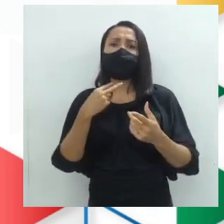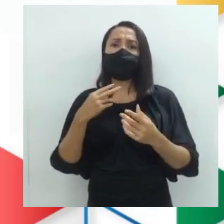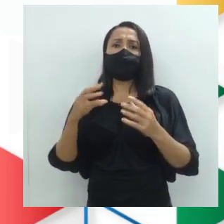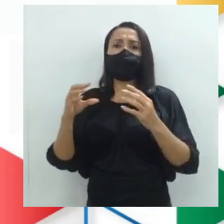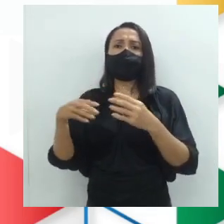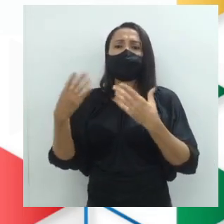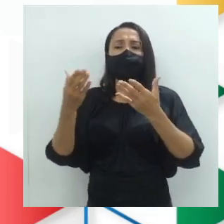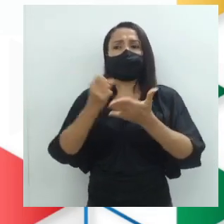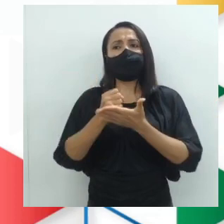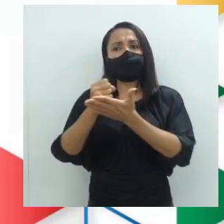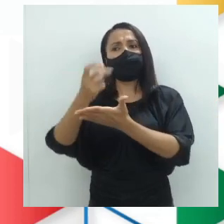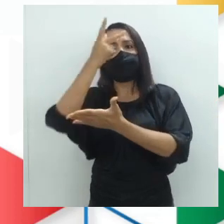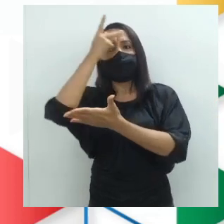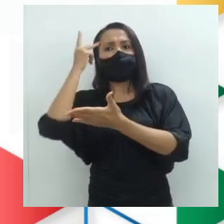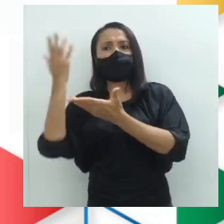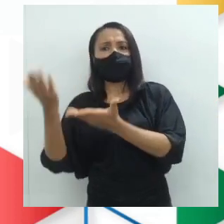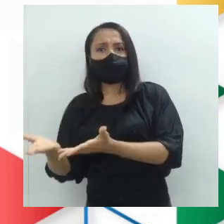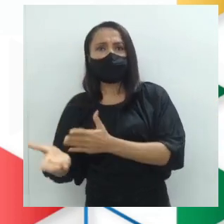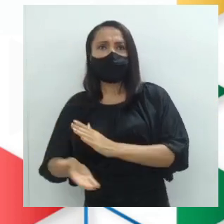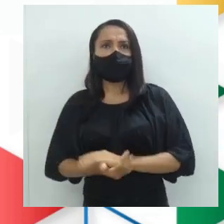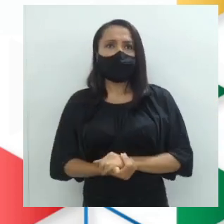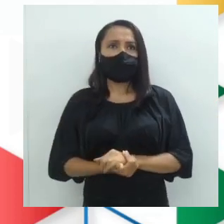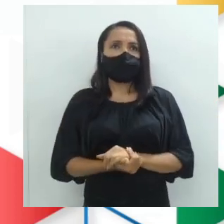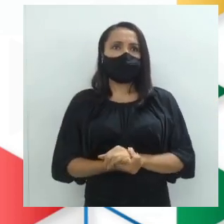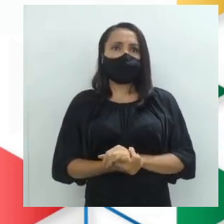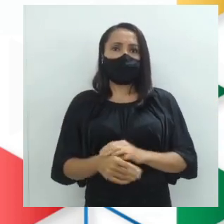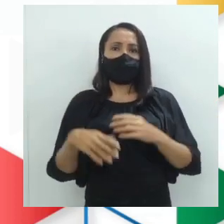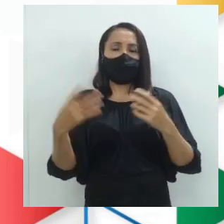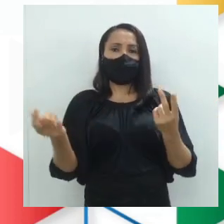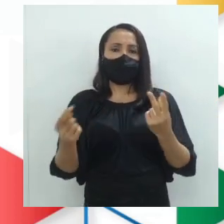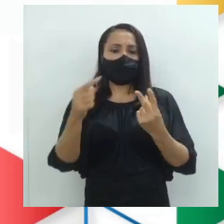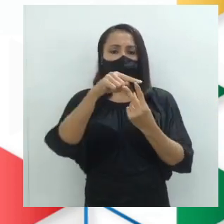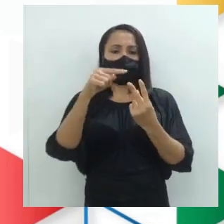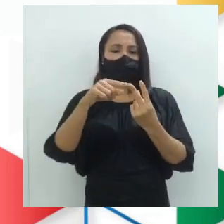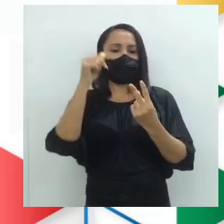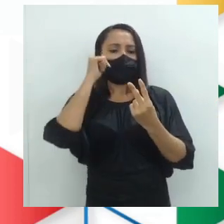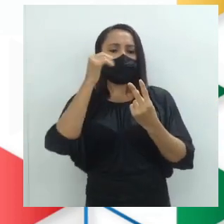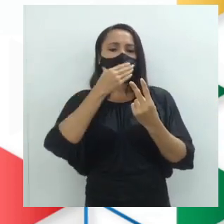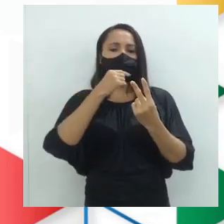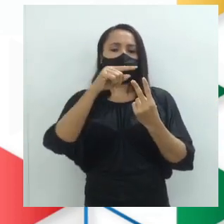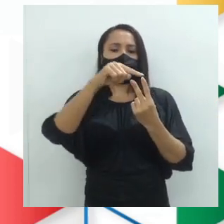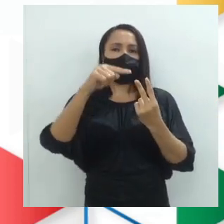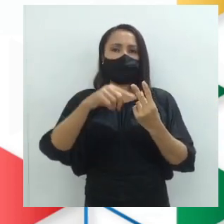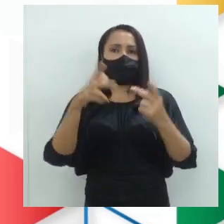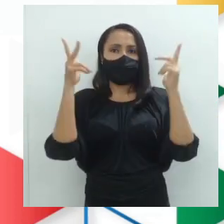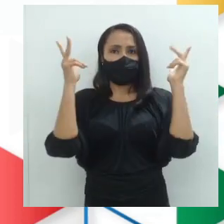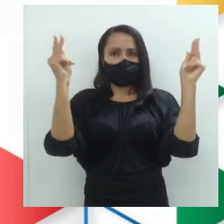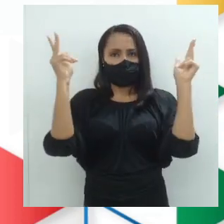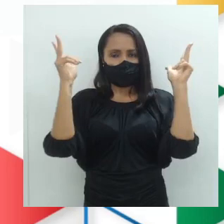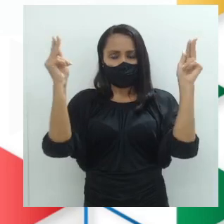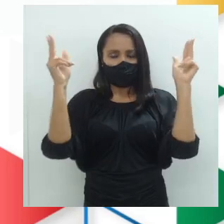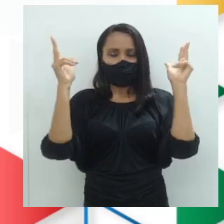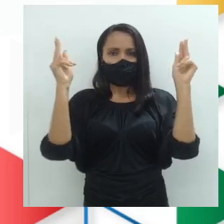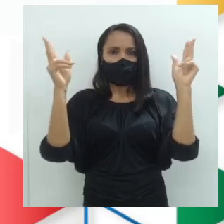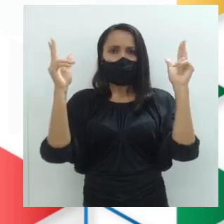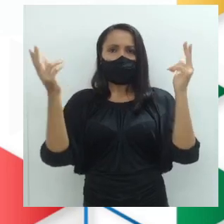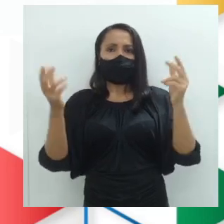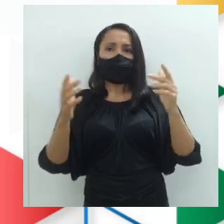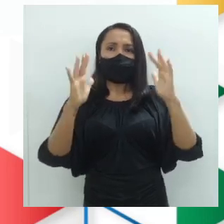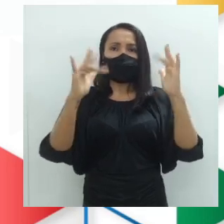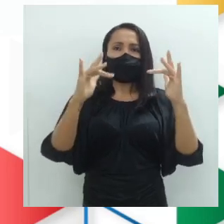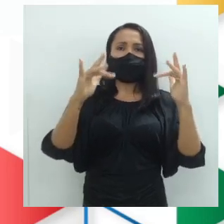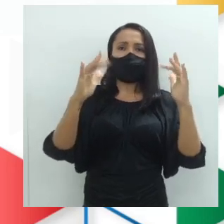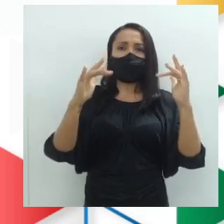A intencionalidade. E essa? Um casal vai a um determinado show e a namorada